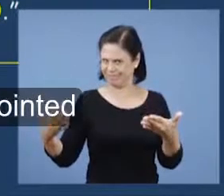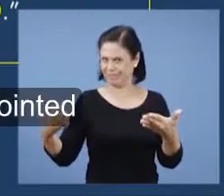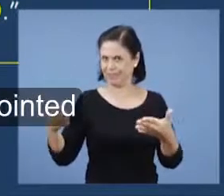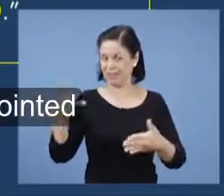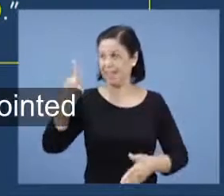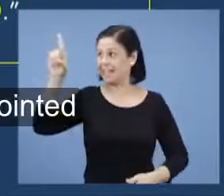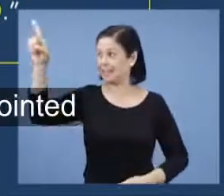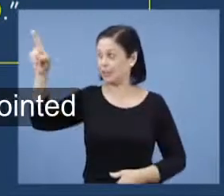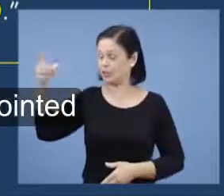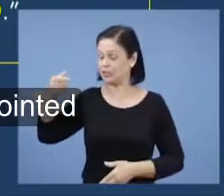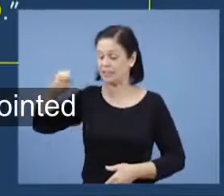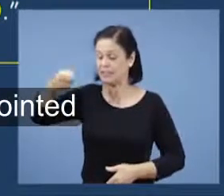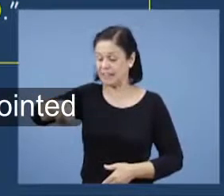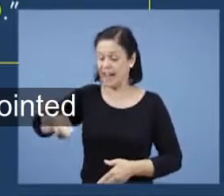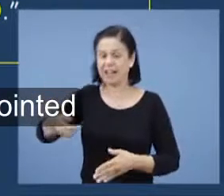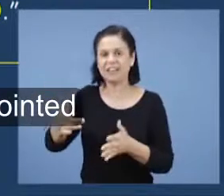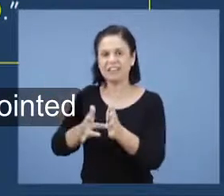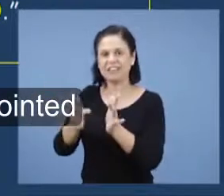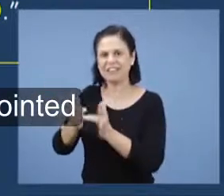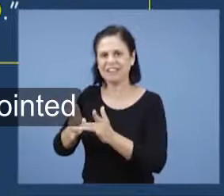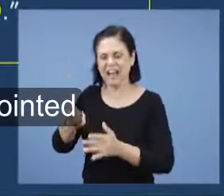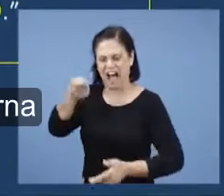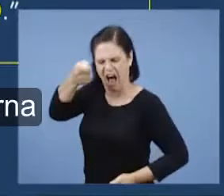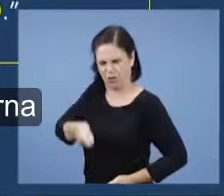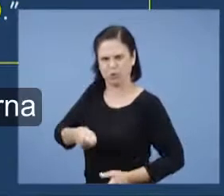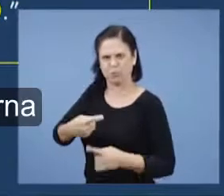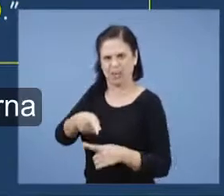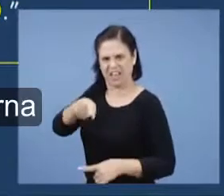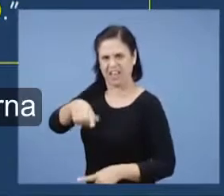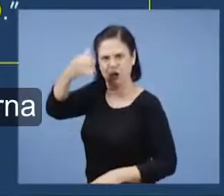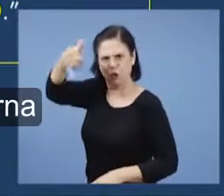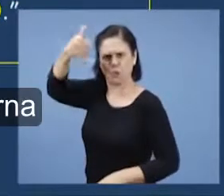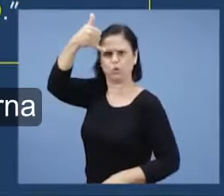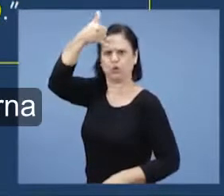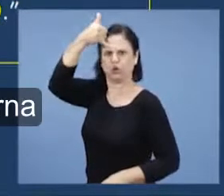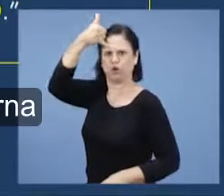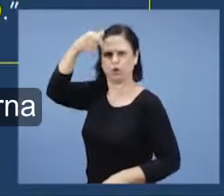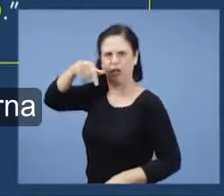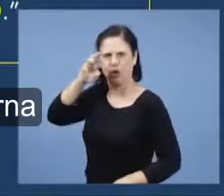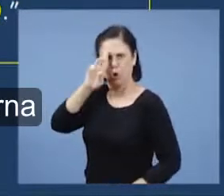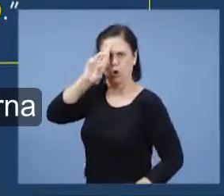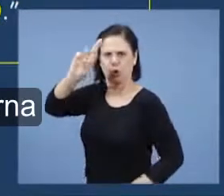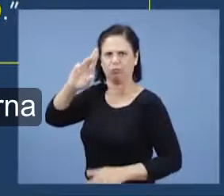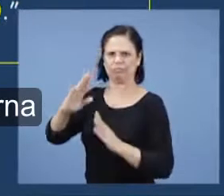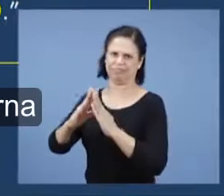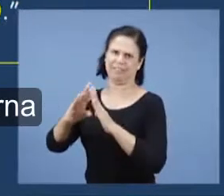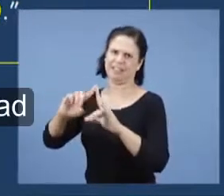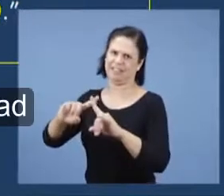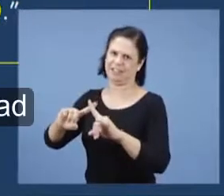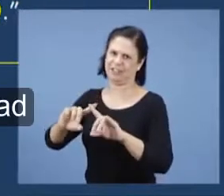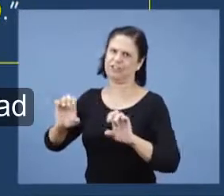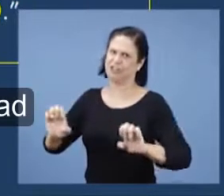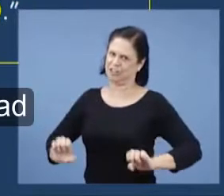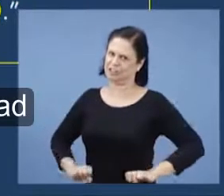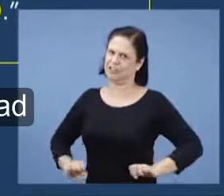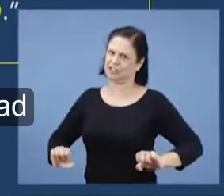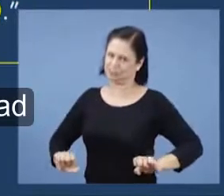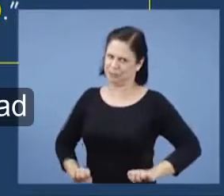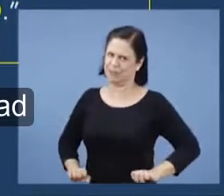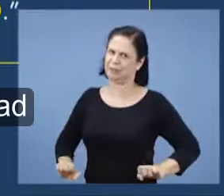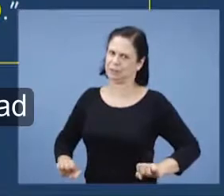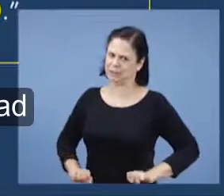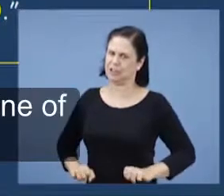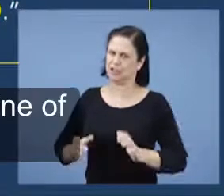autoridade como Senhor e Cristo, aquele que é ungido, está sobre a igreja. Dessa igreja aqui de Esmirna do Sofrimento.